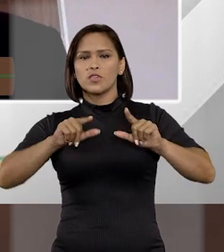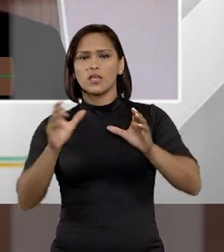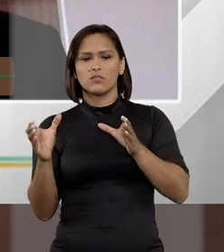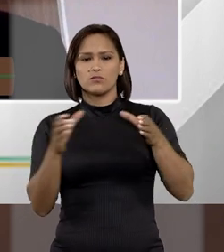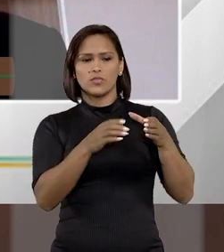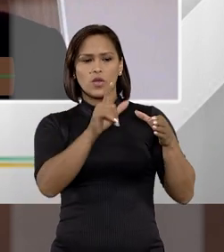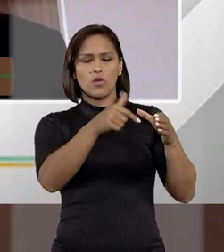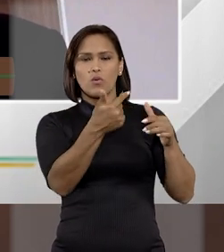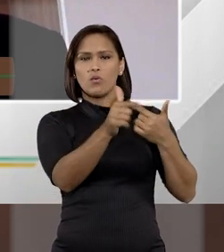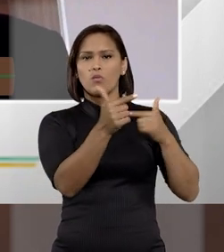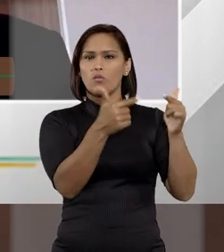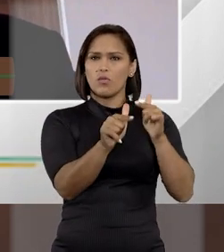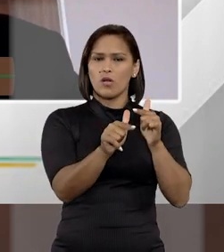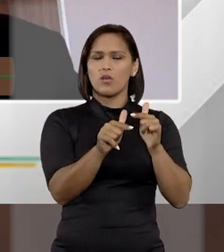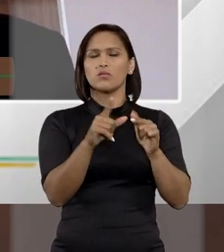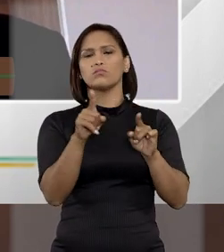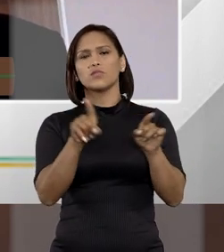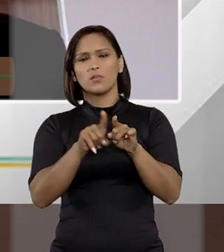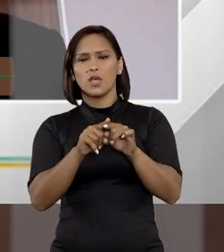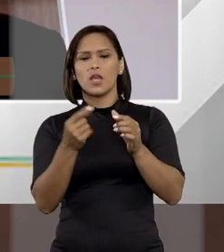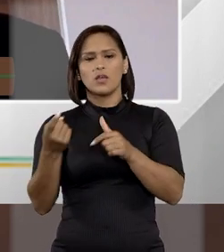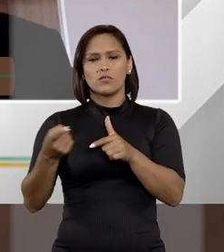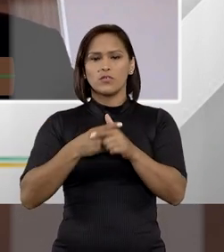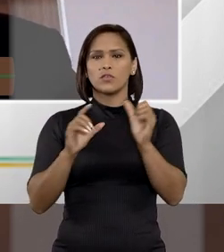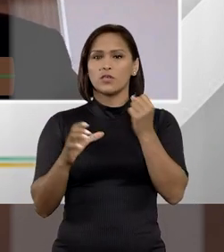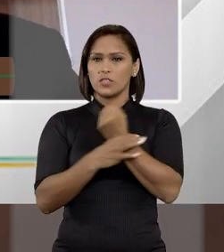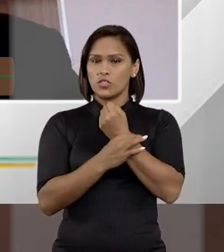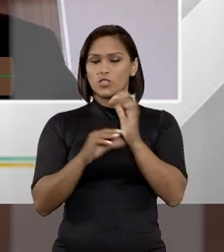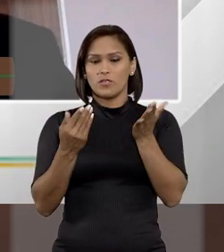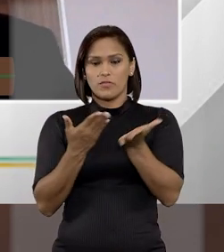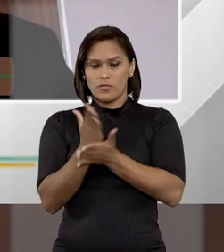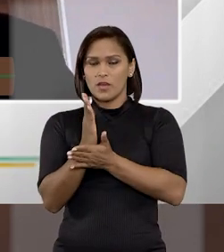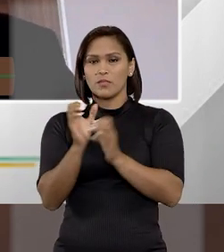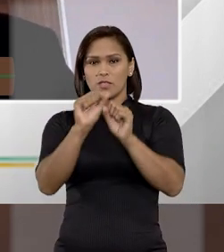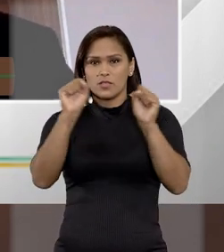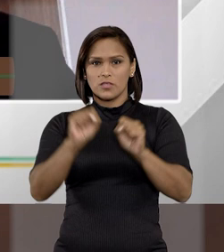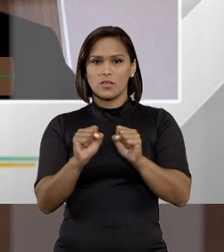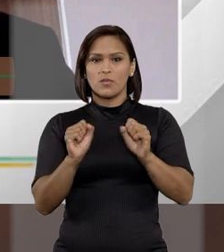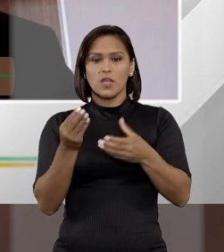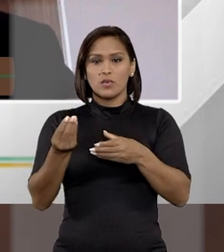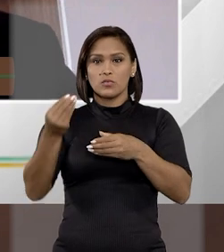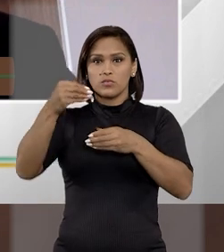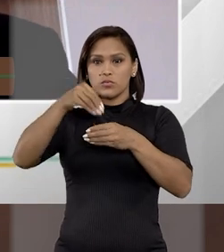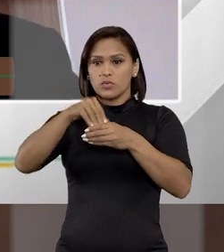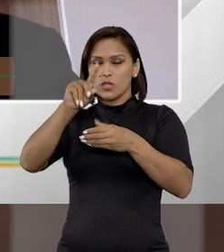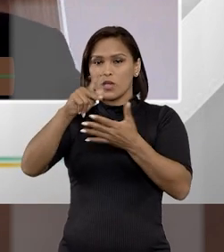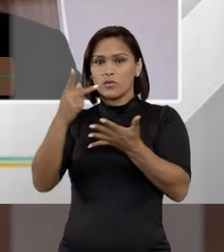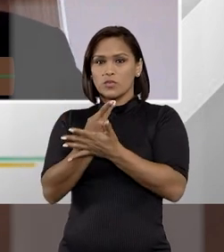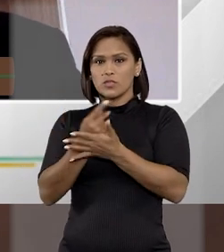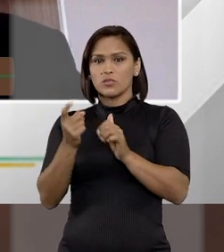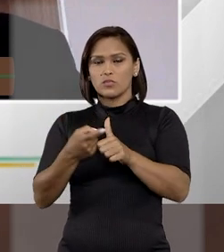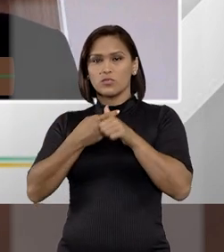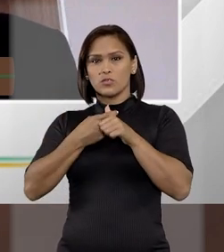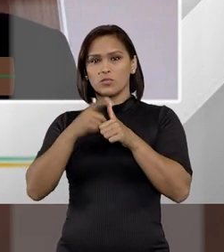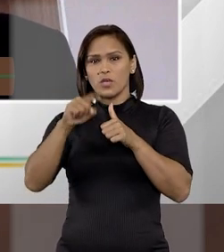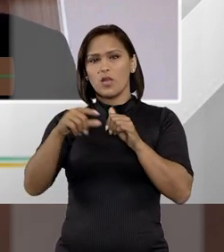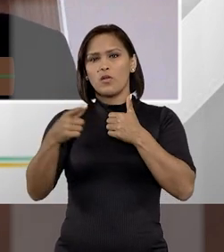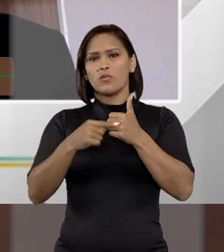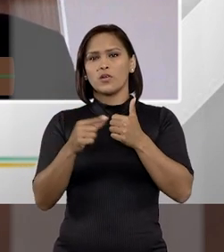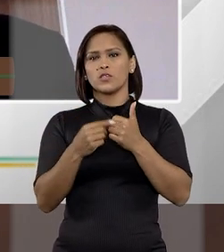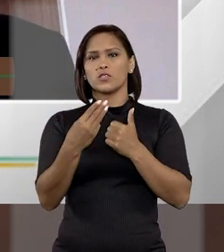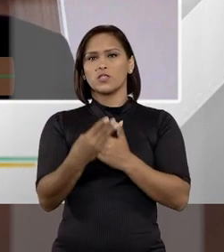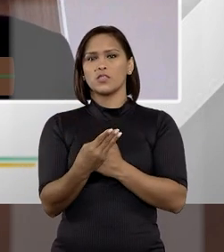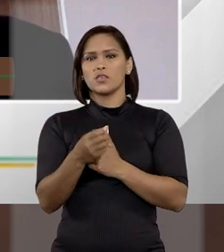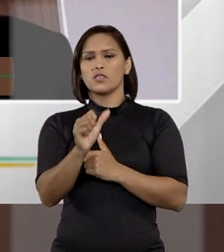diferindo, será num outro momento que, certamente, as juízes das garantias vão aparecer no nosso sistema e acabou, inclusive, suspendendo um